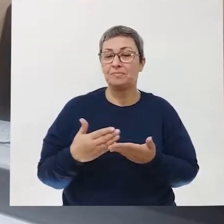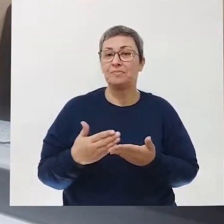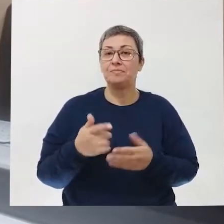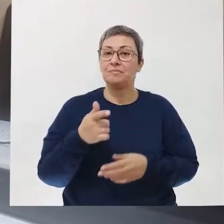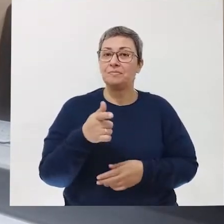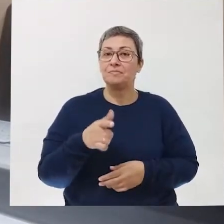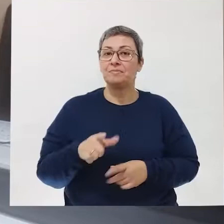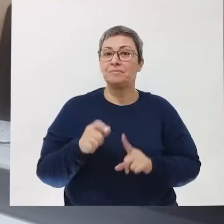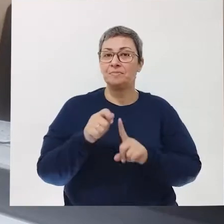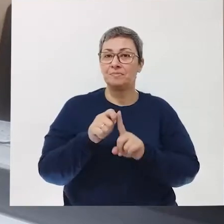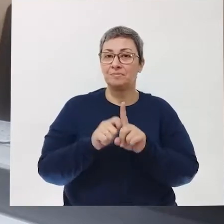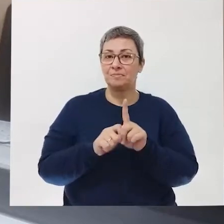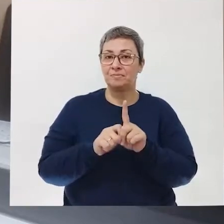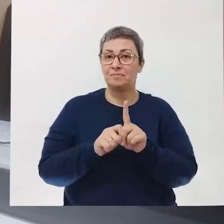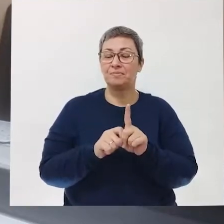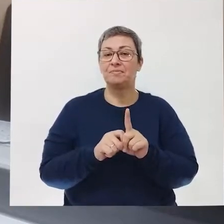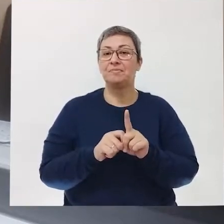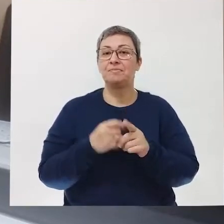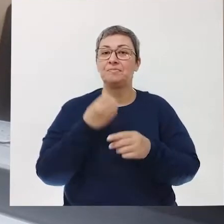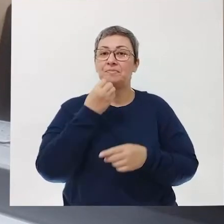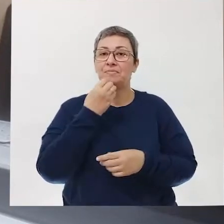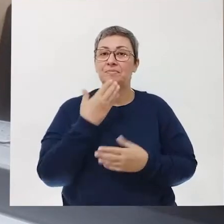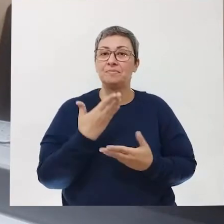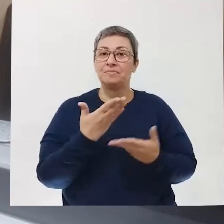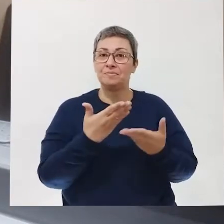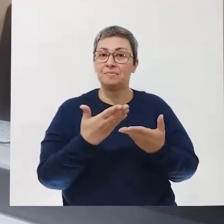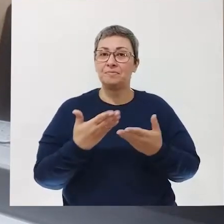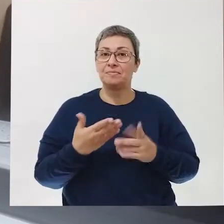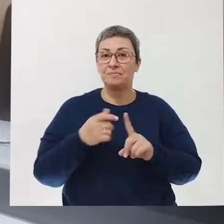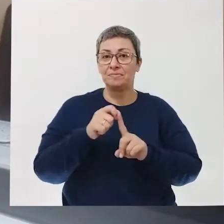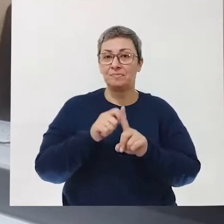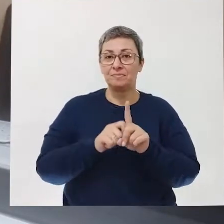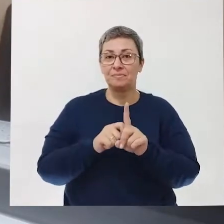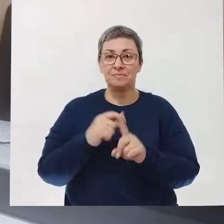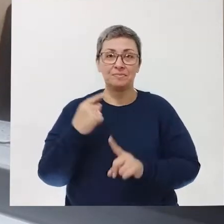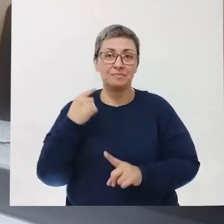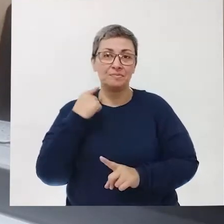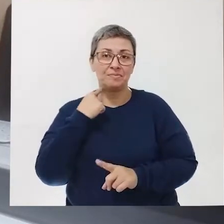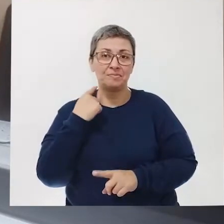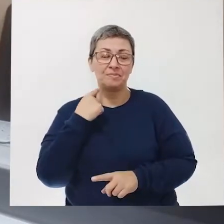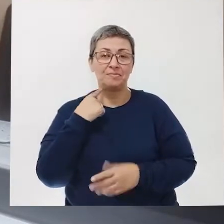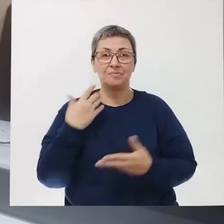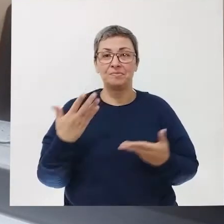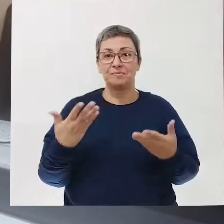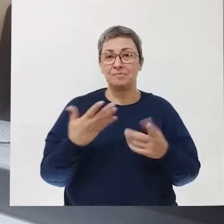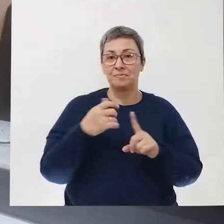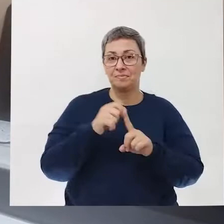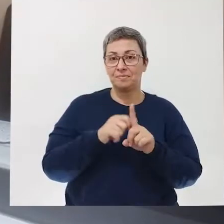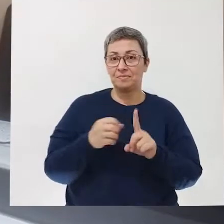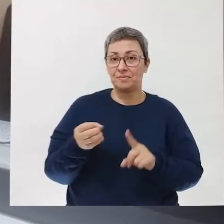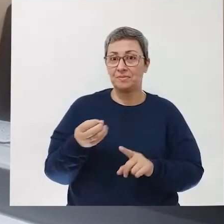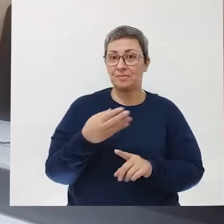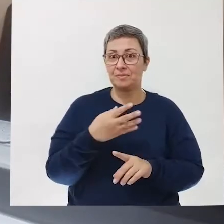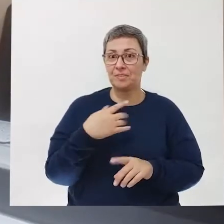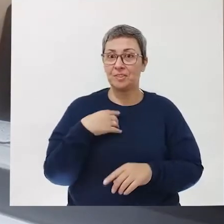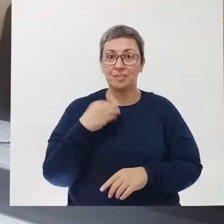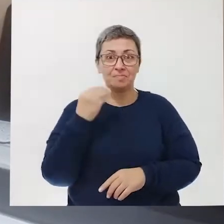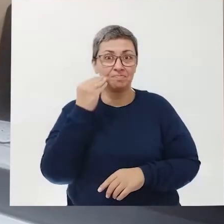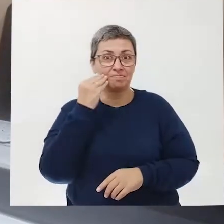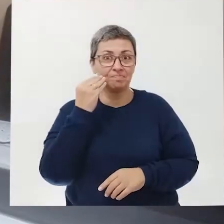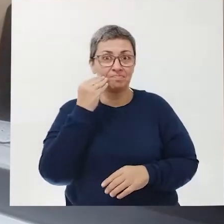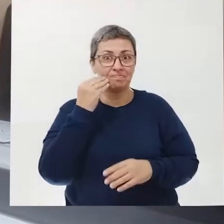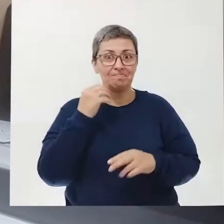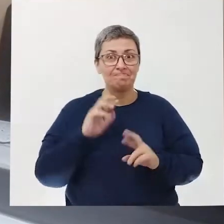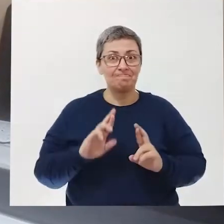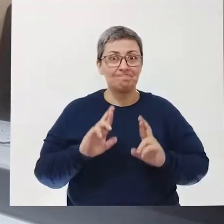mais um mês, bem-vindo aí ao mês de maio e neste mês com novas expectativas,